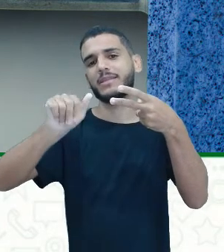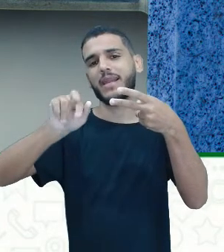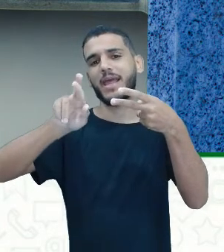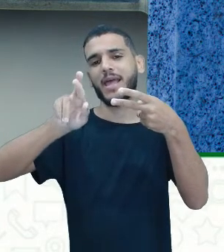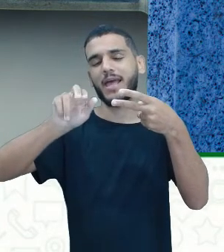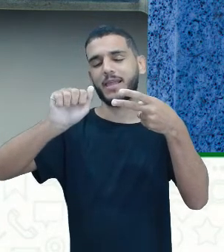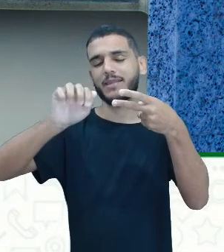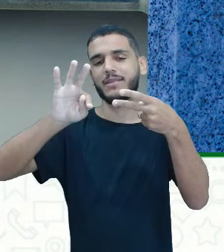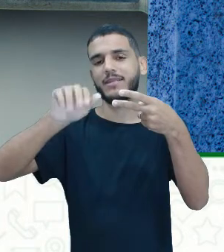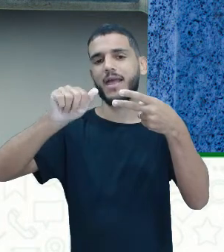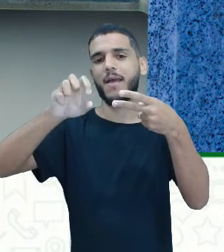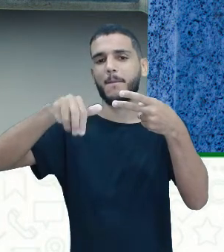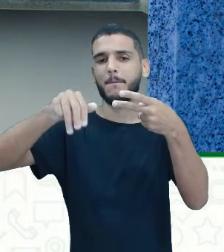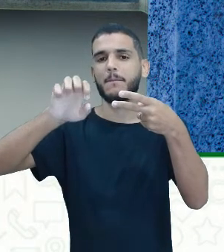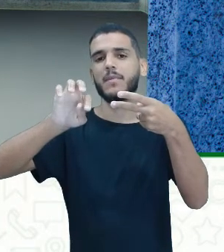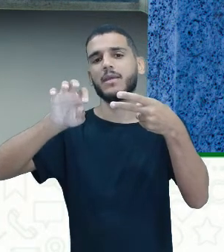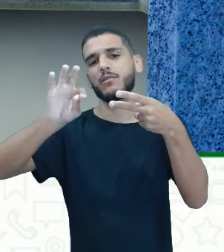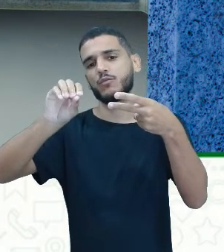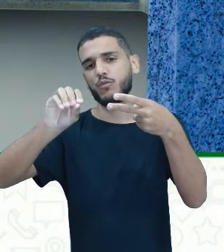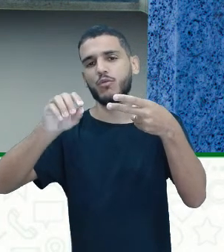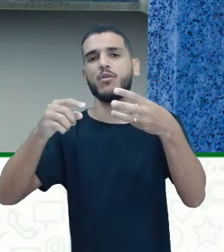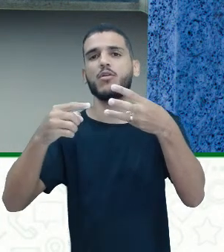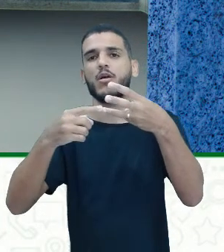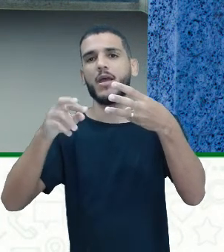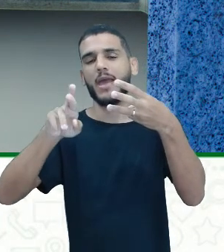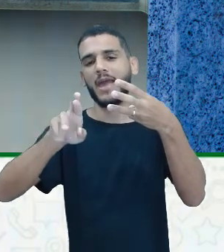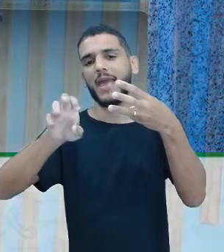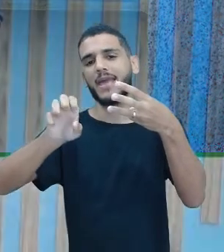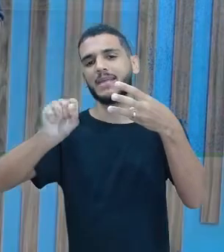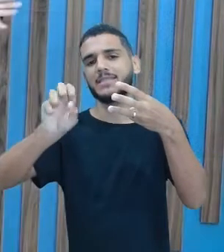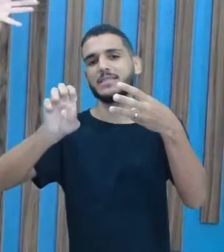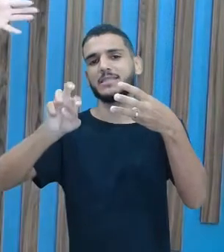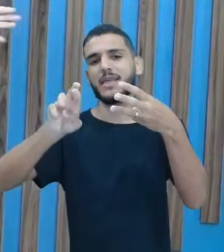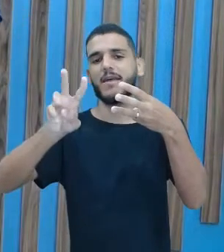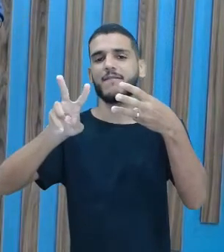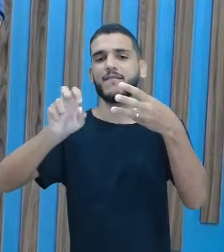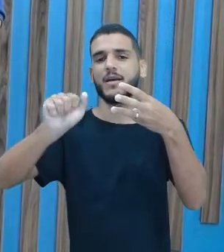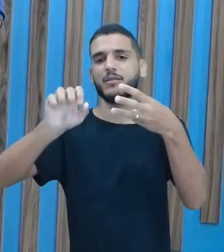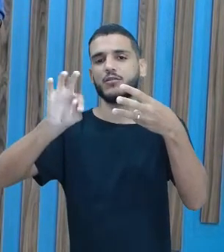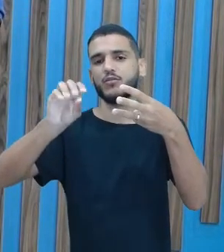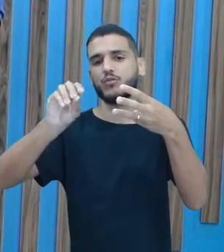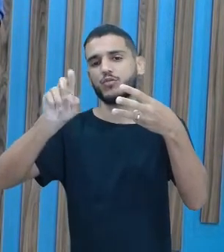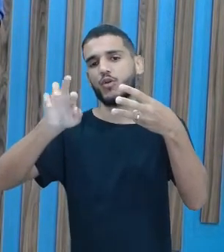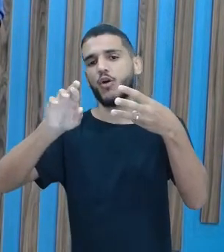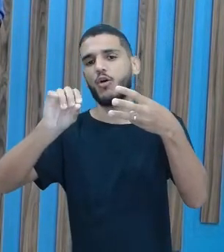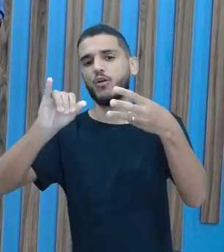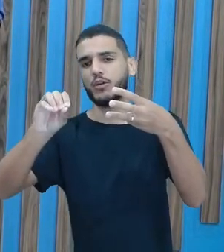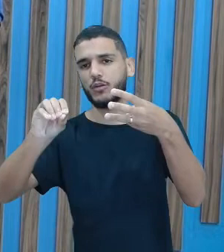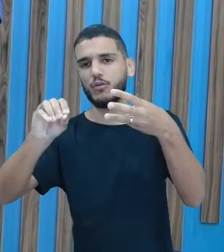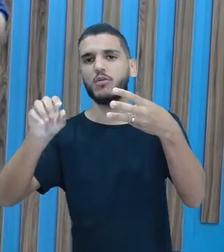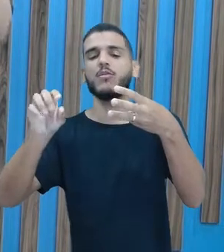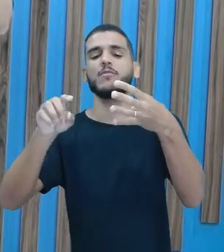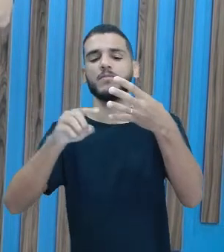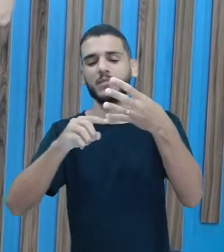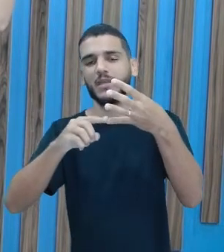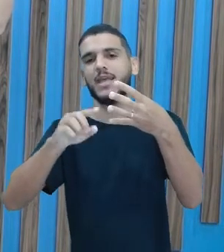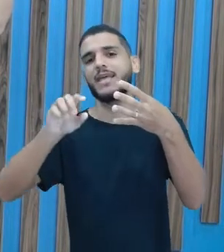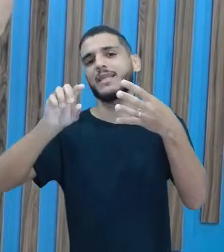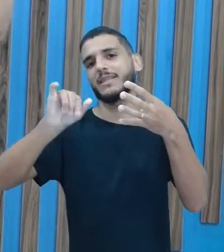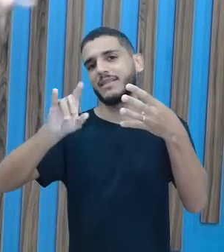até ser distribuída nas nossas casas, tá certo? Então, é todo um processo para ver esse abastecimento. Ela